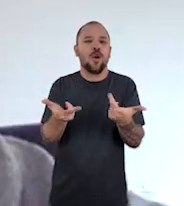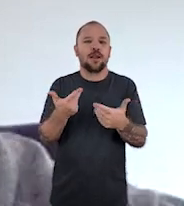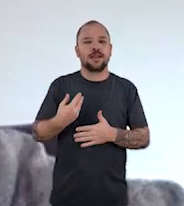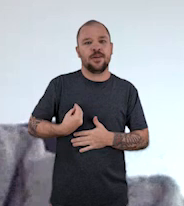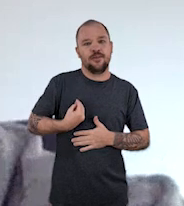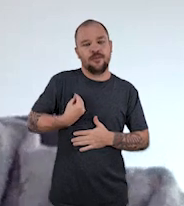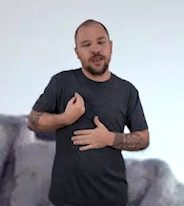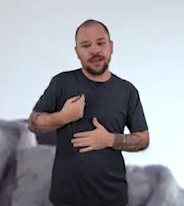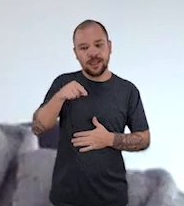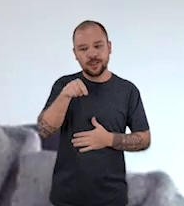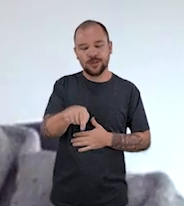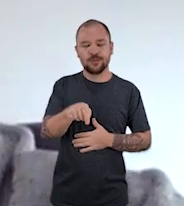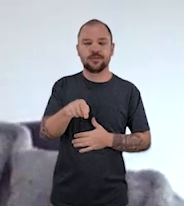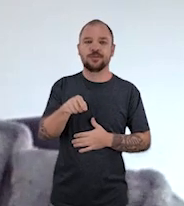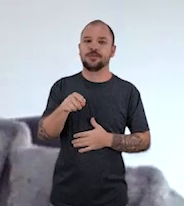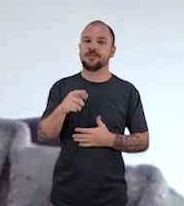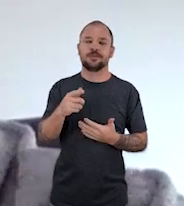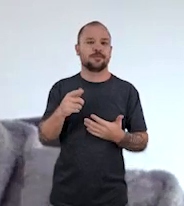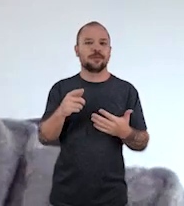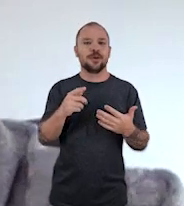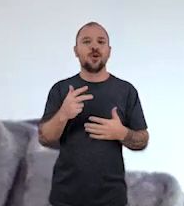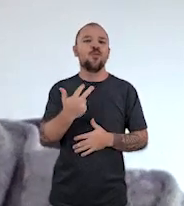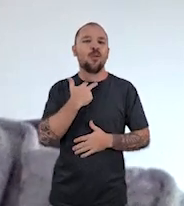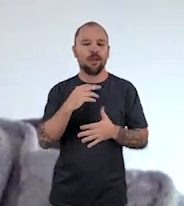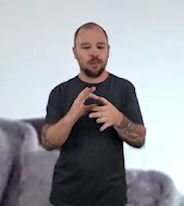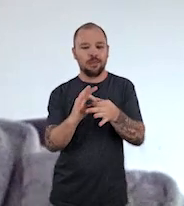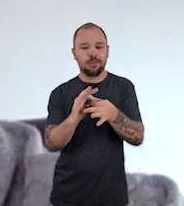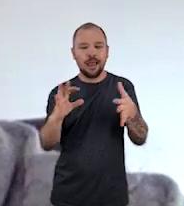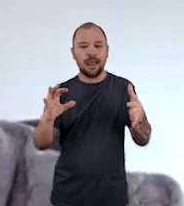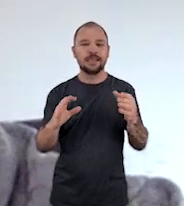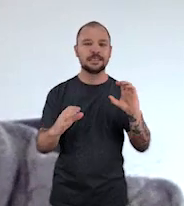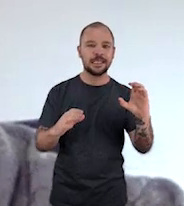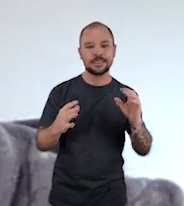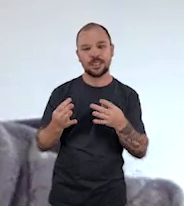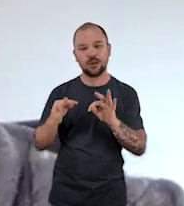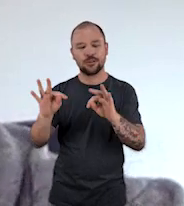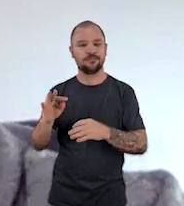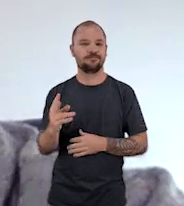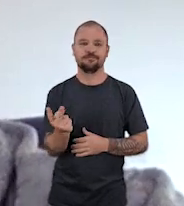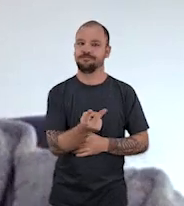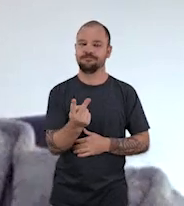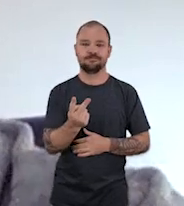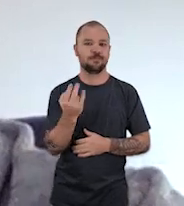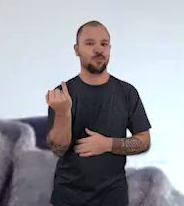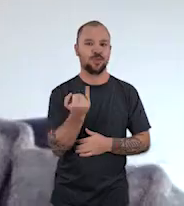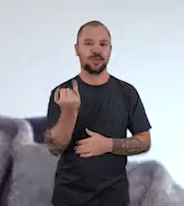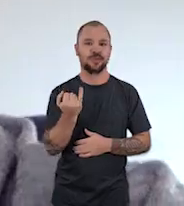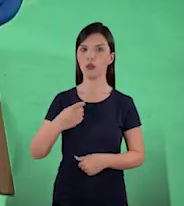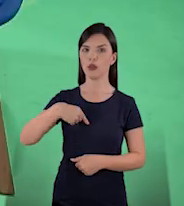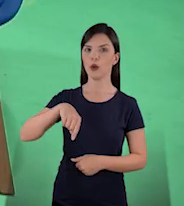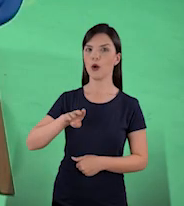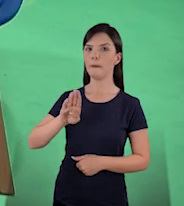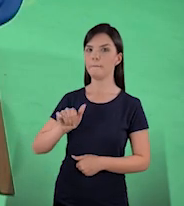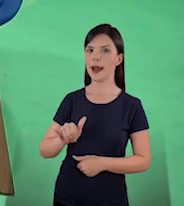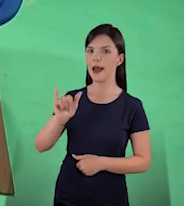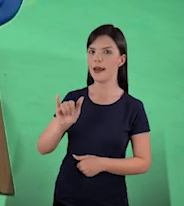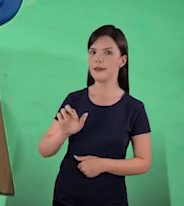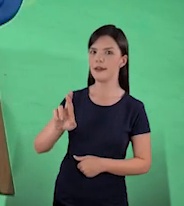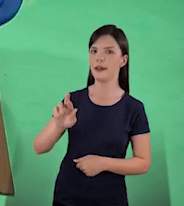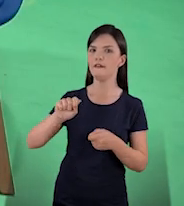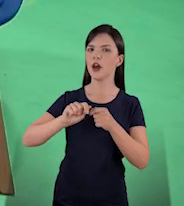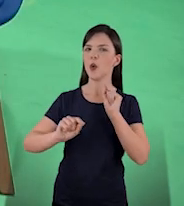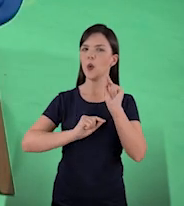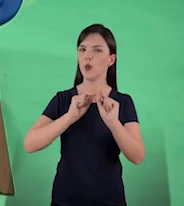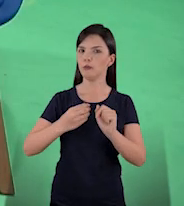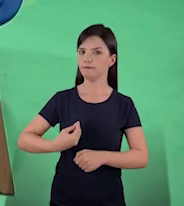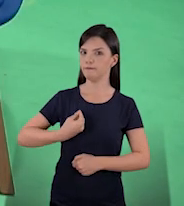melhoria da qualidade de vida, eu acho que é uma coisa meio indissociável no nosso mundo de ovos, né? Mas o que a Bayer fez?